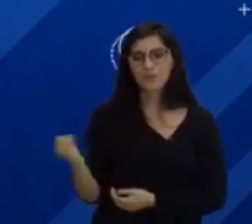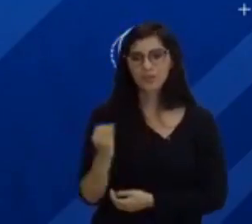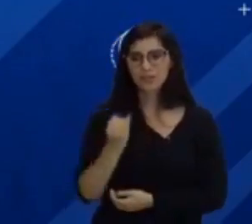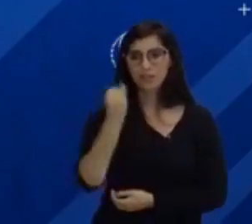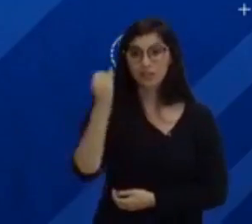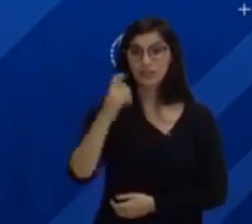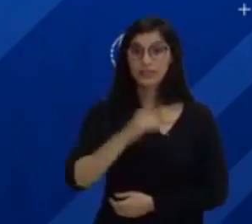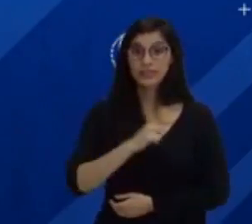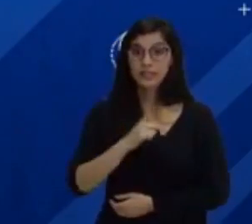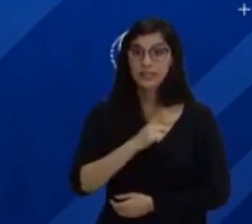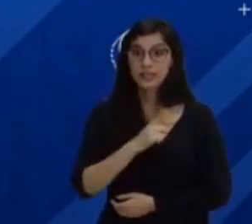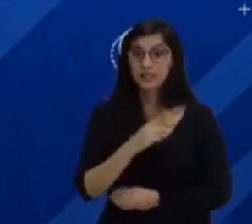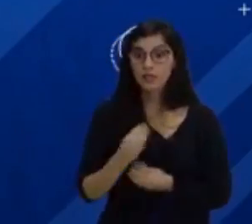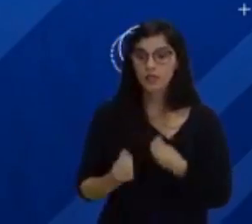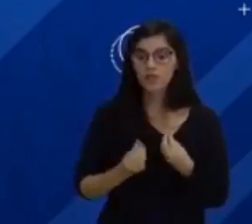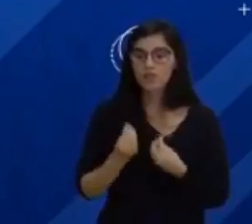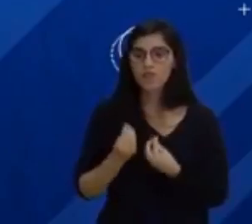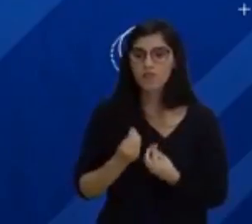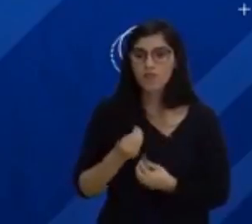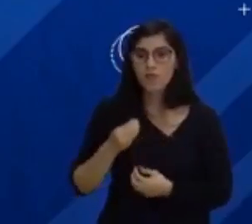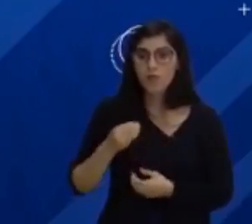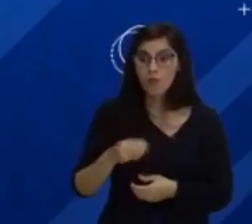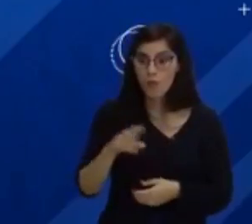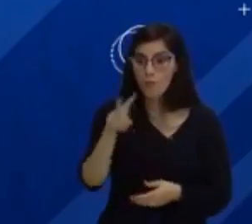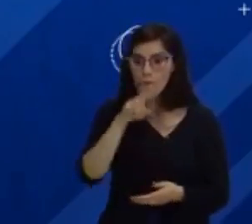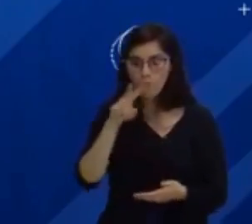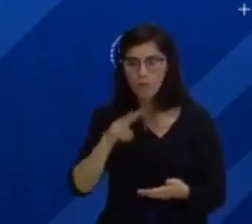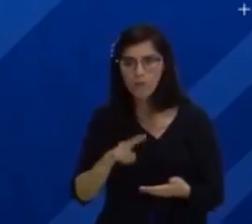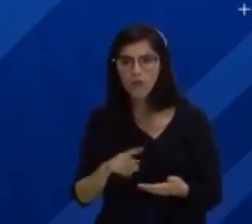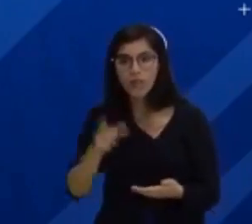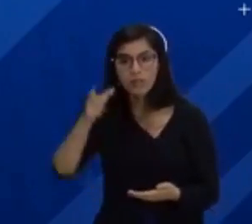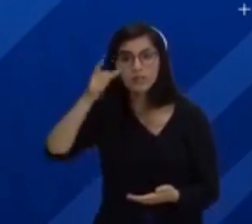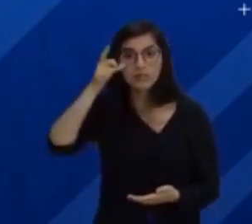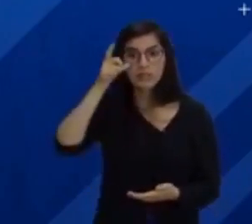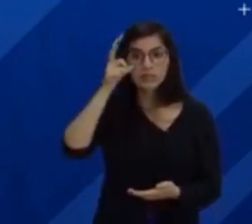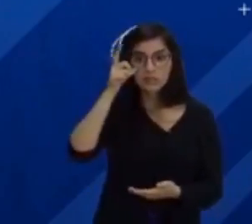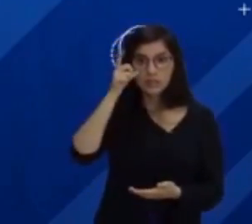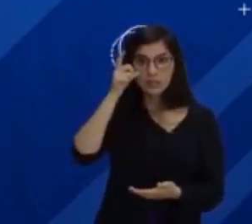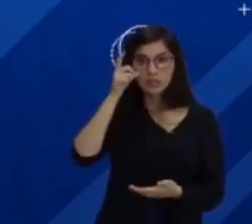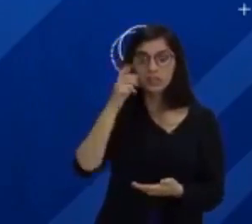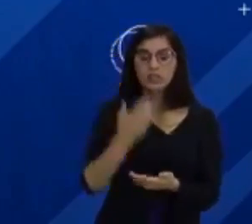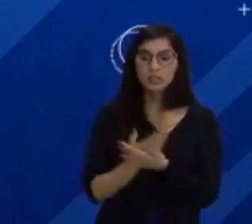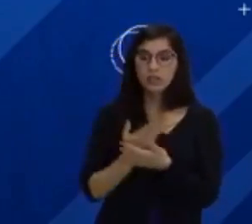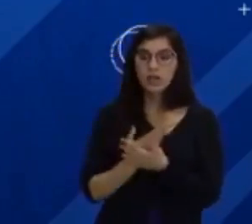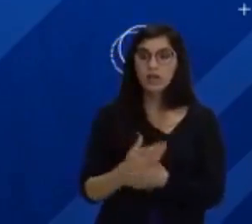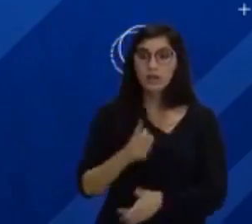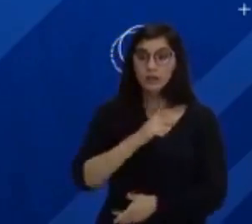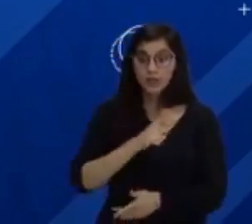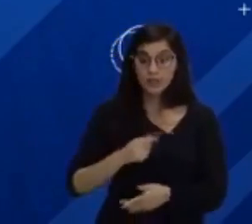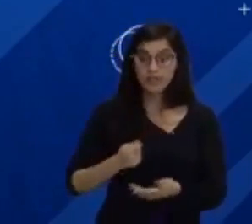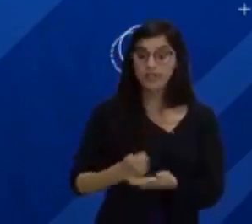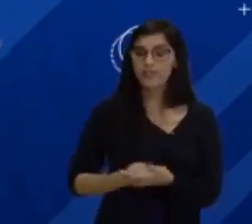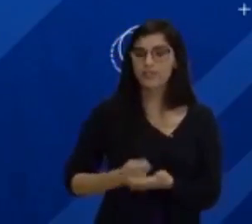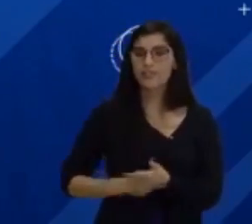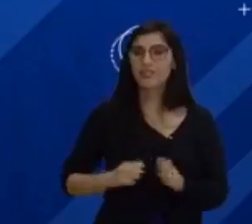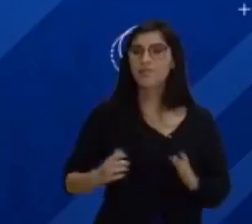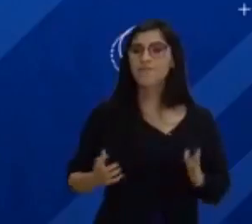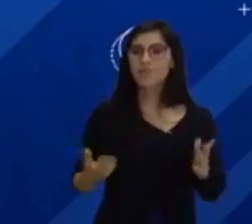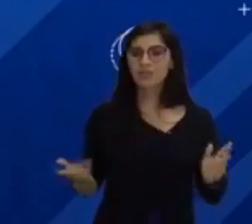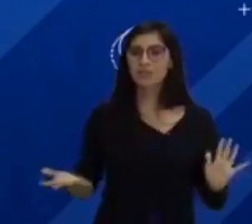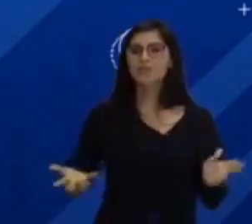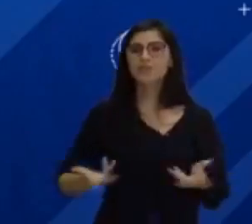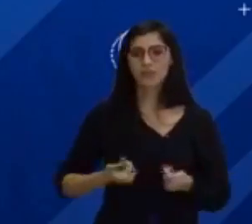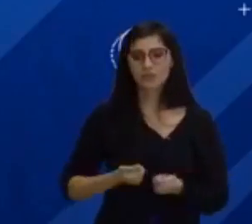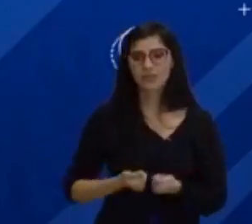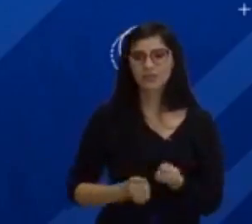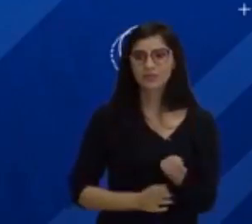ao conhecimento, você estudando, assistindo a essas aulas, eu tenho certeza que você vai ficar cada vez mais motivado. E tenho certeza também de